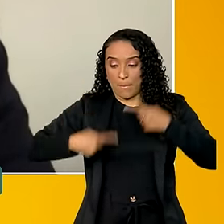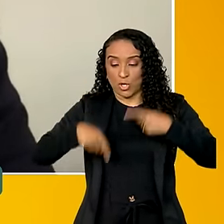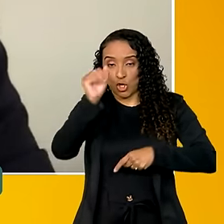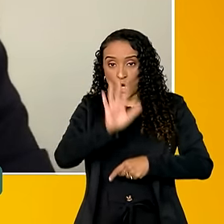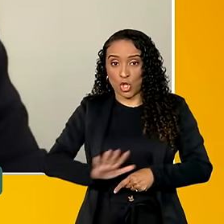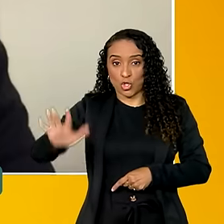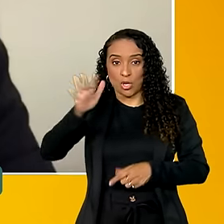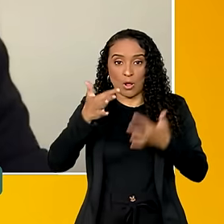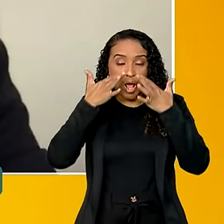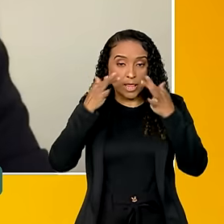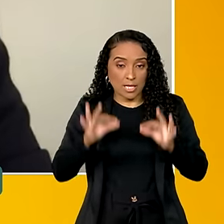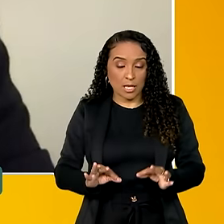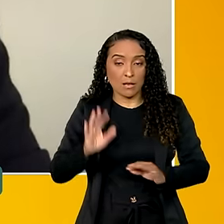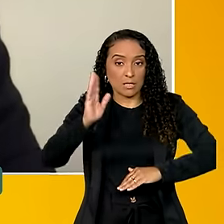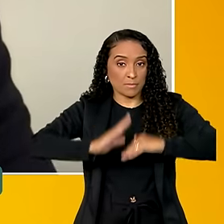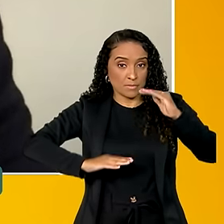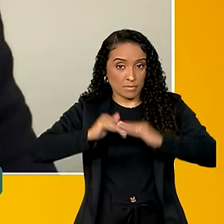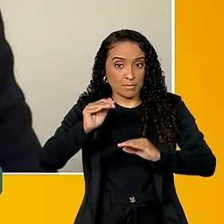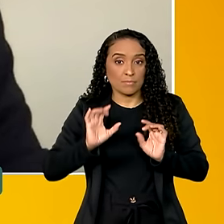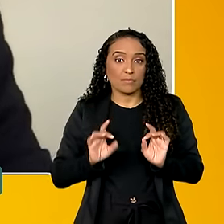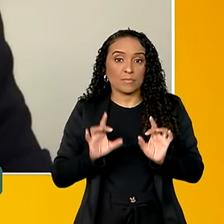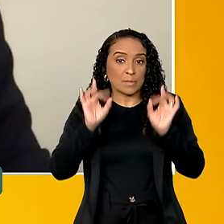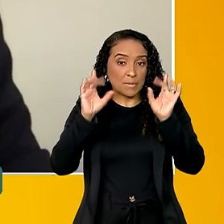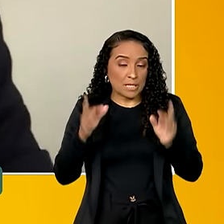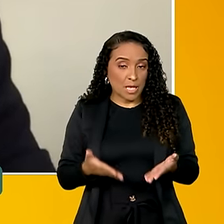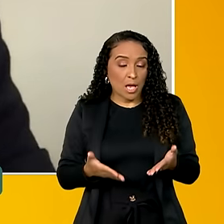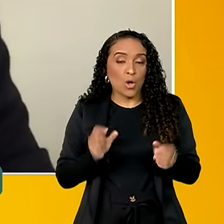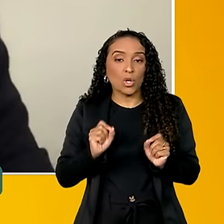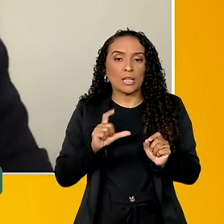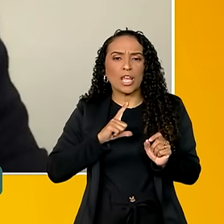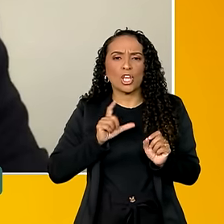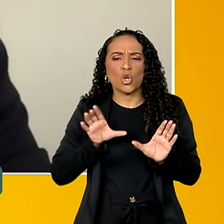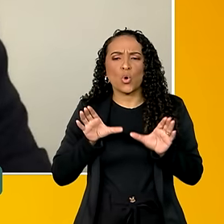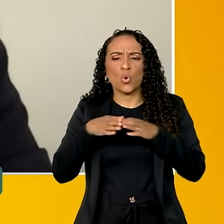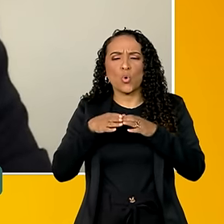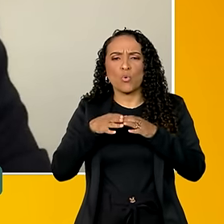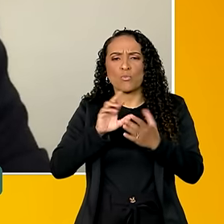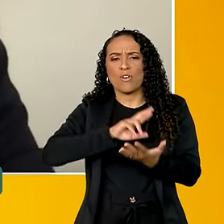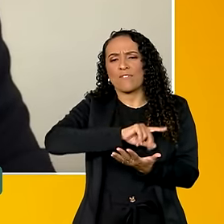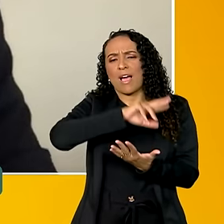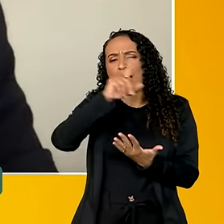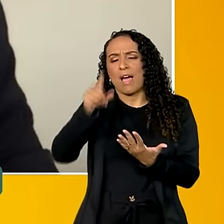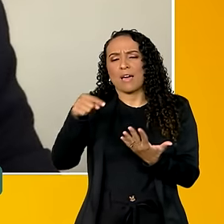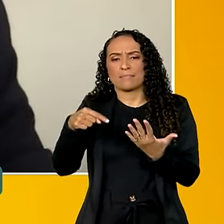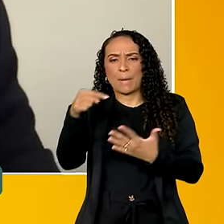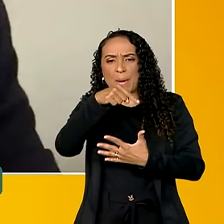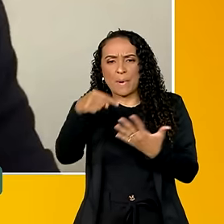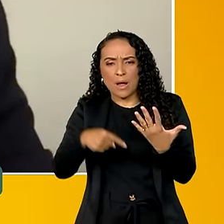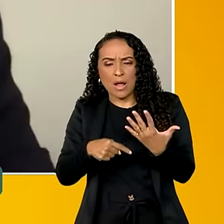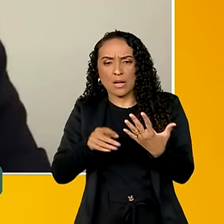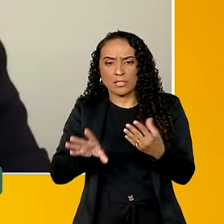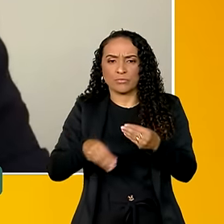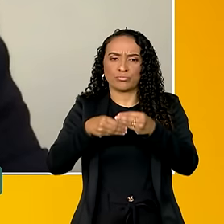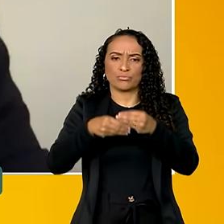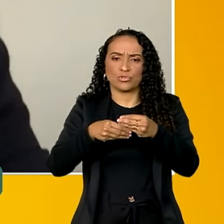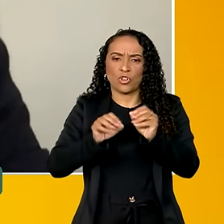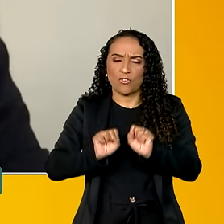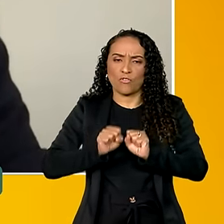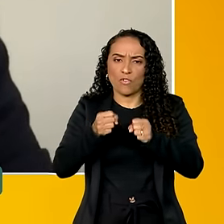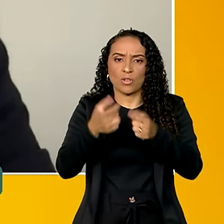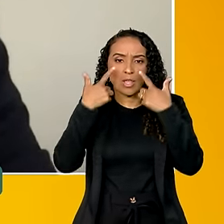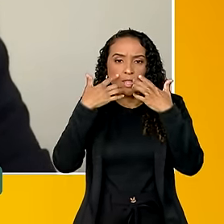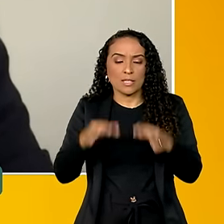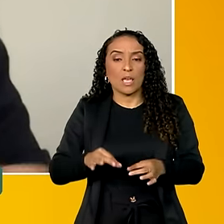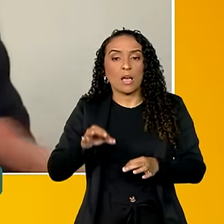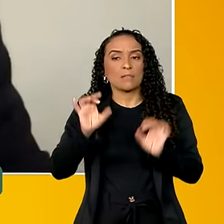Nacional de Atenção Especializada, ela traz um conjunto de novas diretrizes para a gente fortalecer a atenção